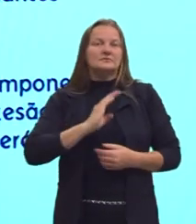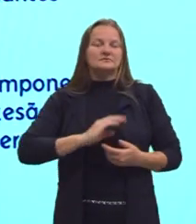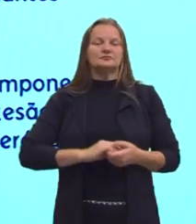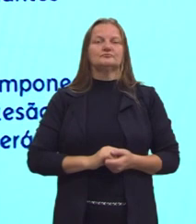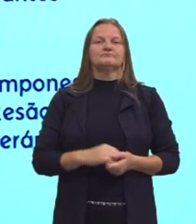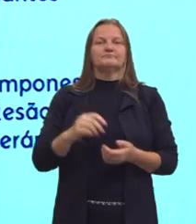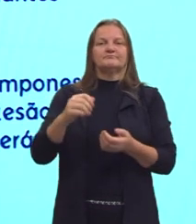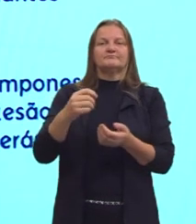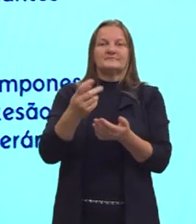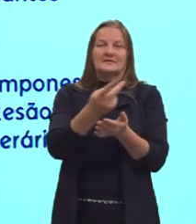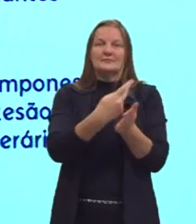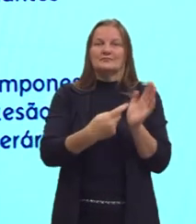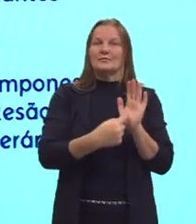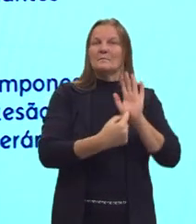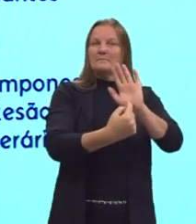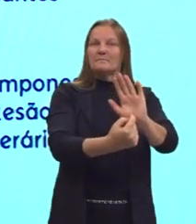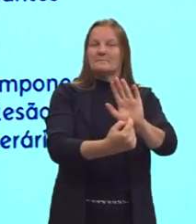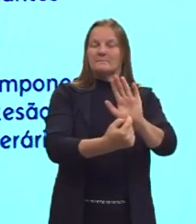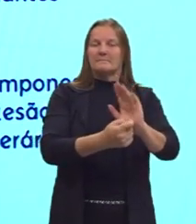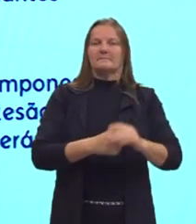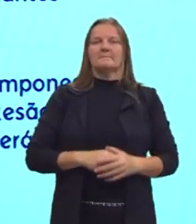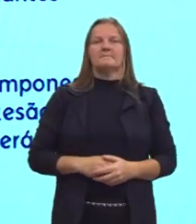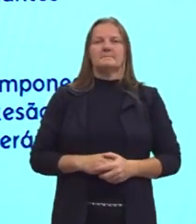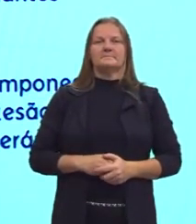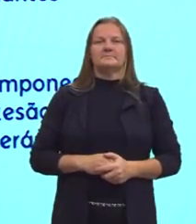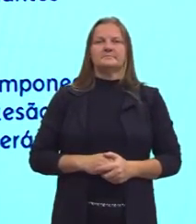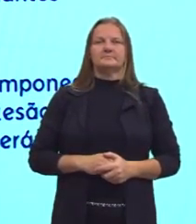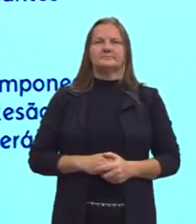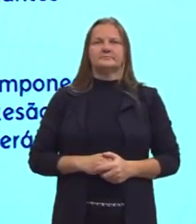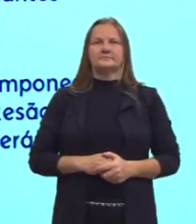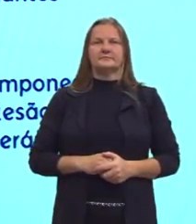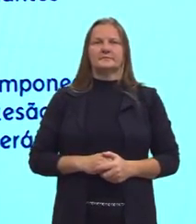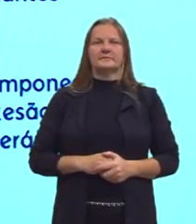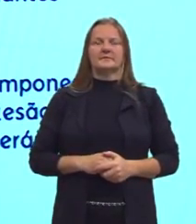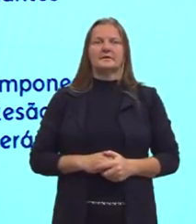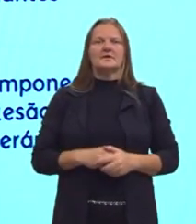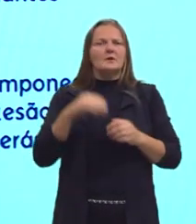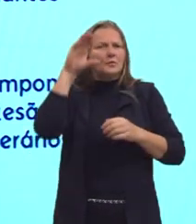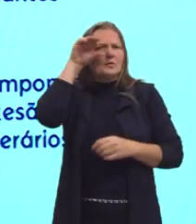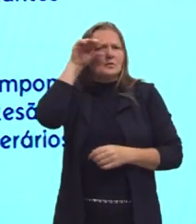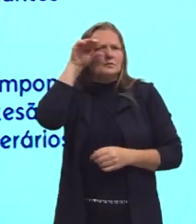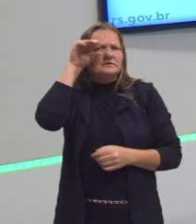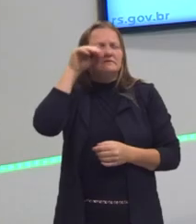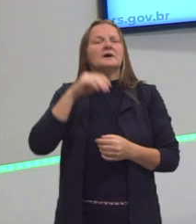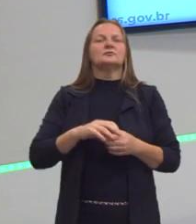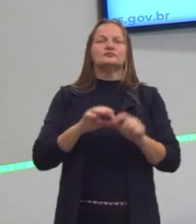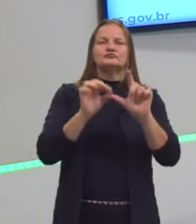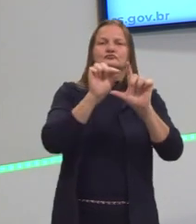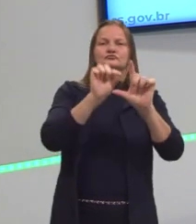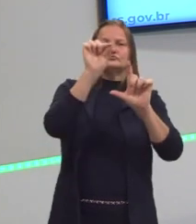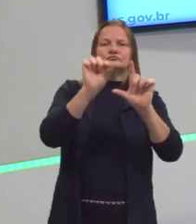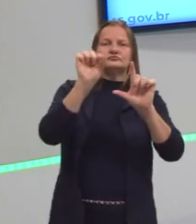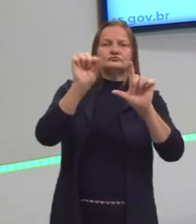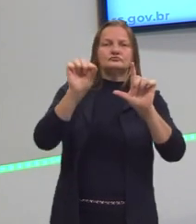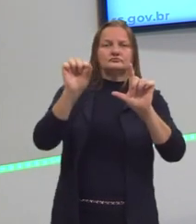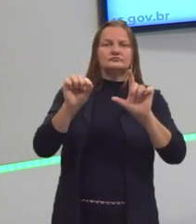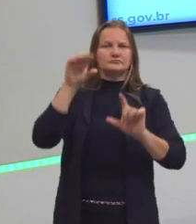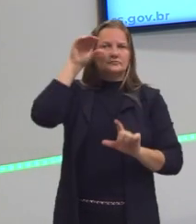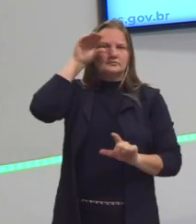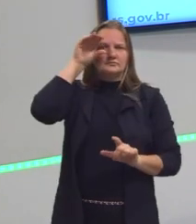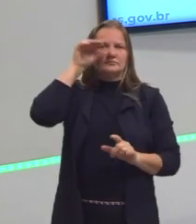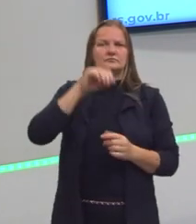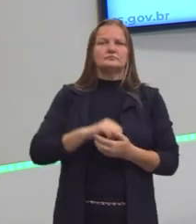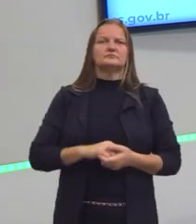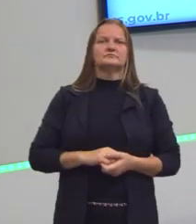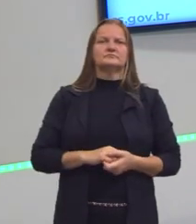aparecem por aí, né? Então, essa é uma forma de observarmos a divisão em classe na sociedade, certo?